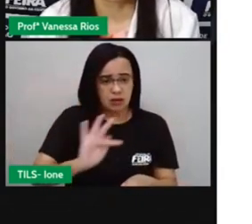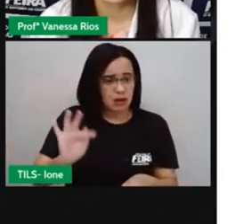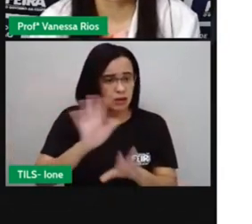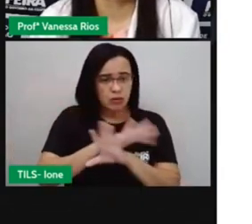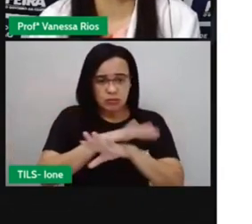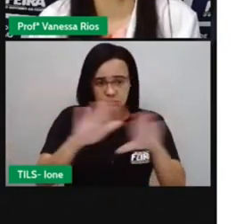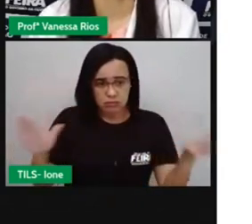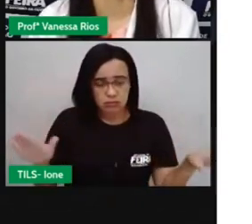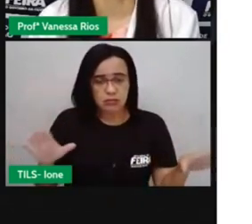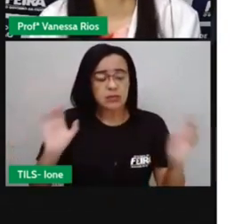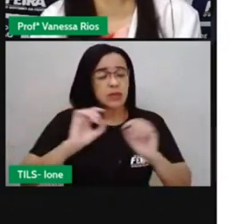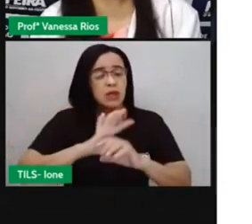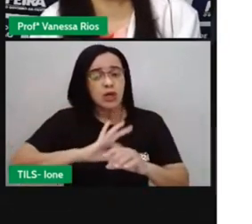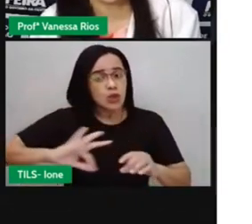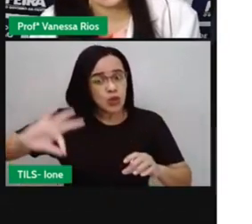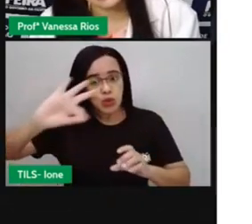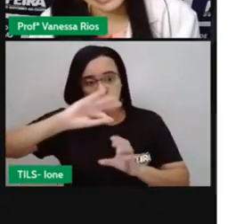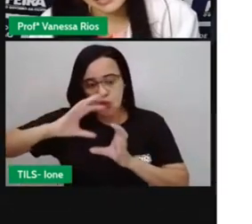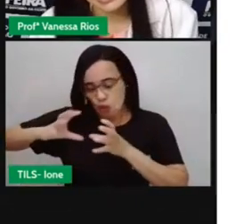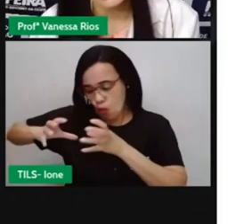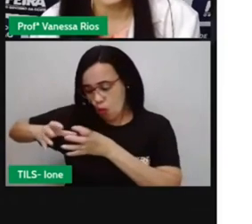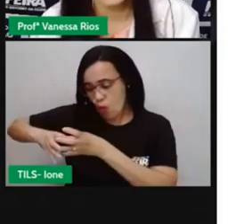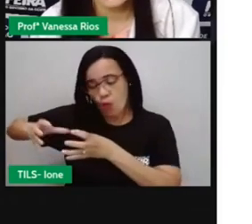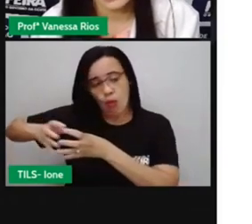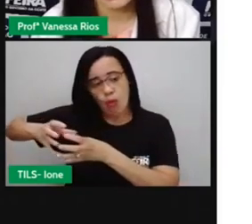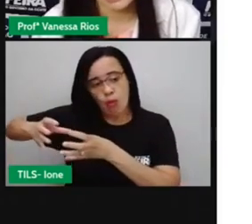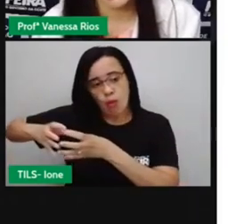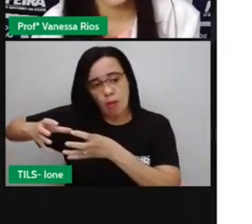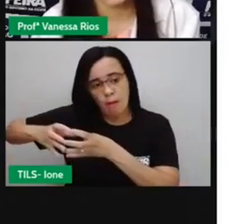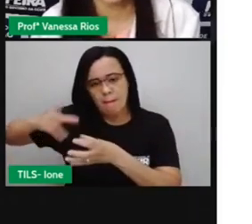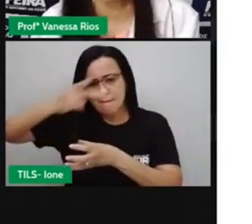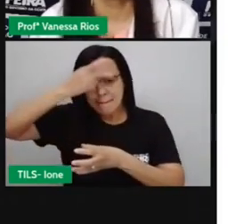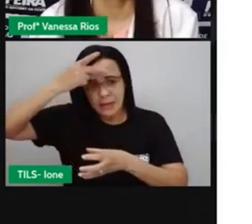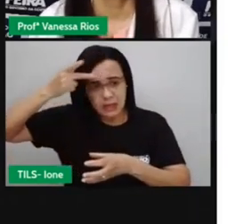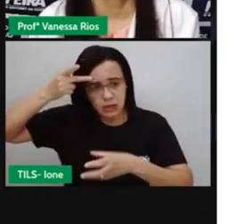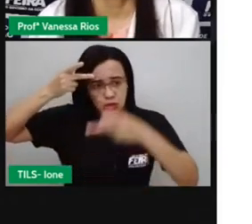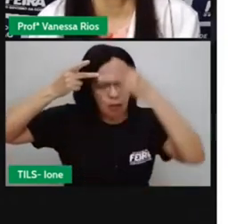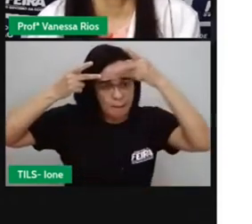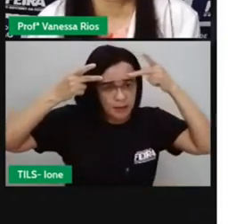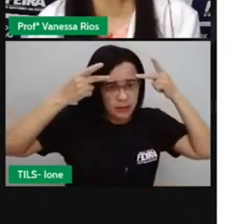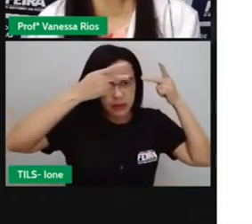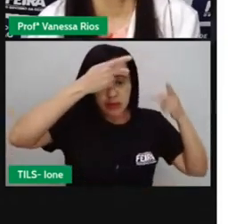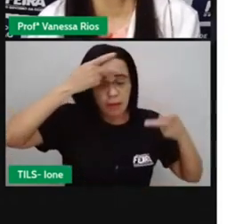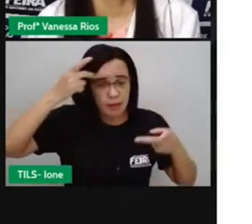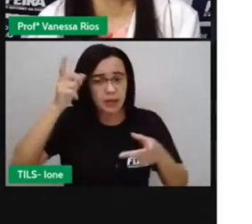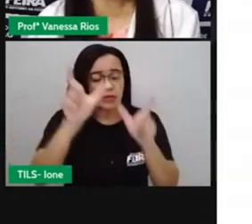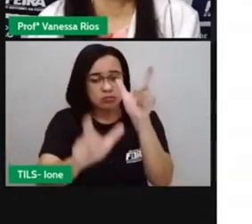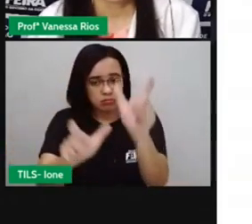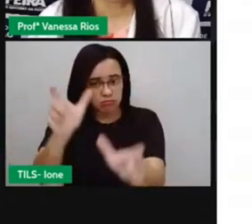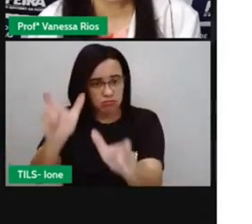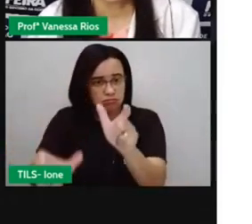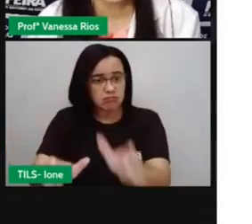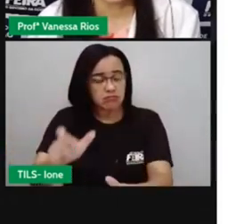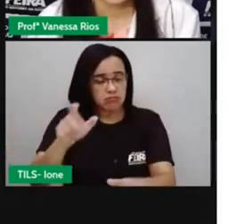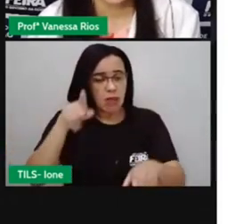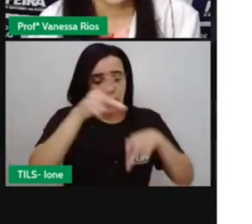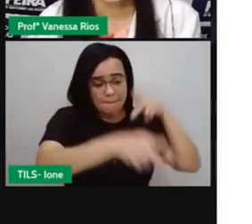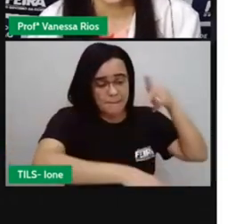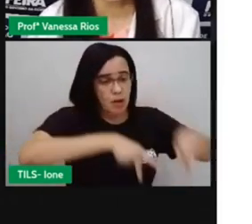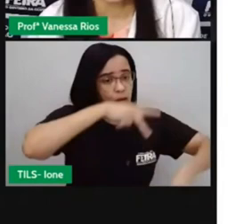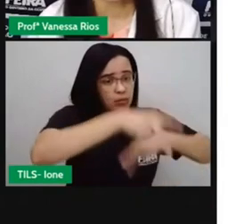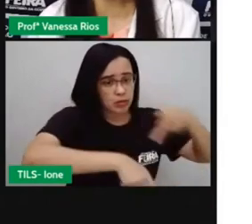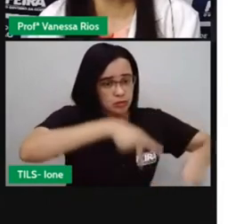grupo, né, de outras pessoas eleitas, também pelo povo, que ajudam aí esse poder